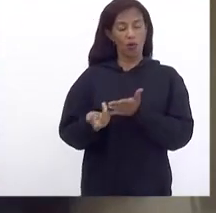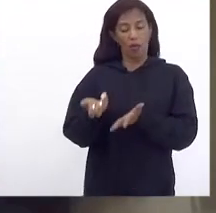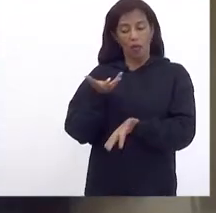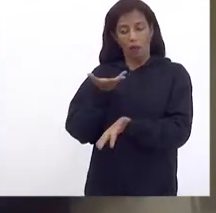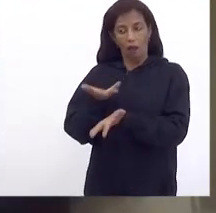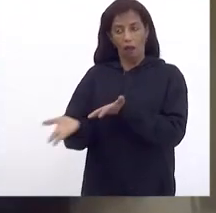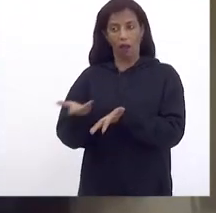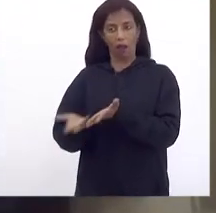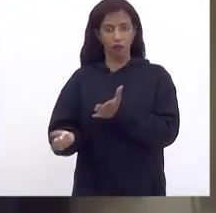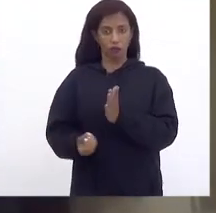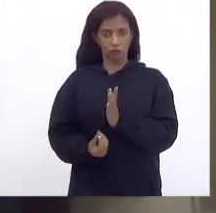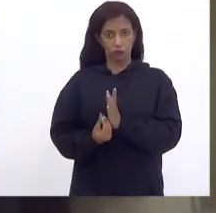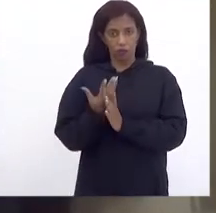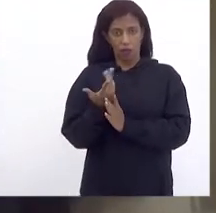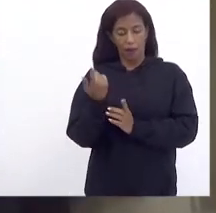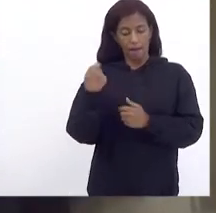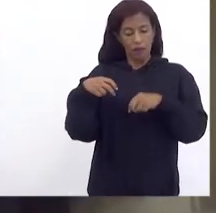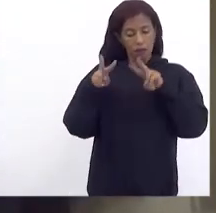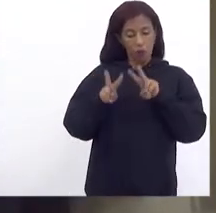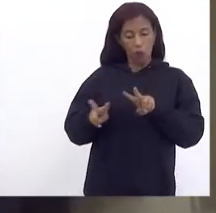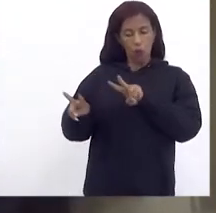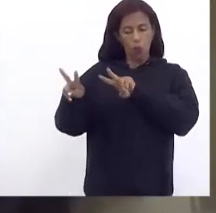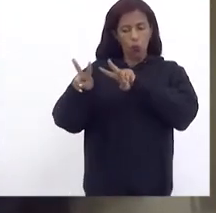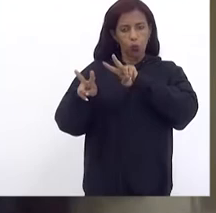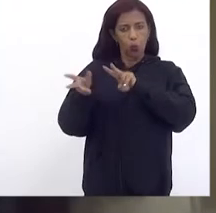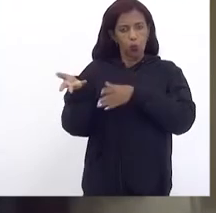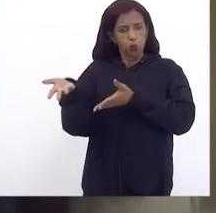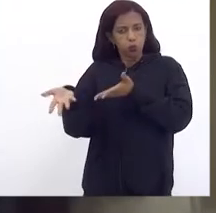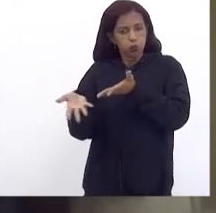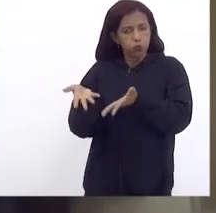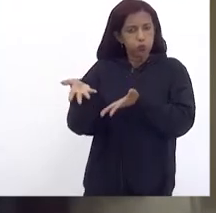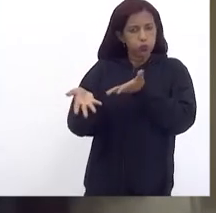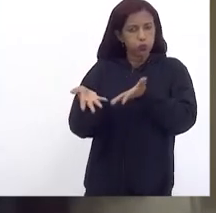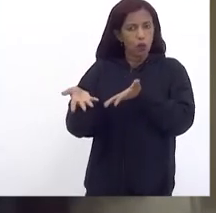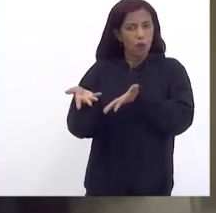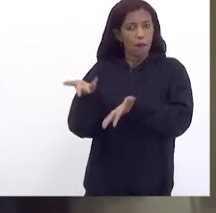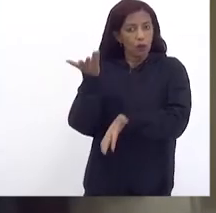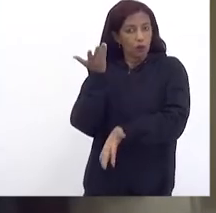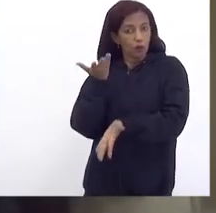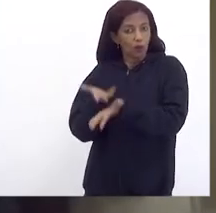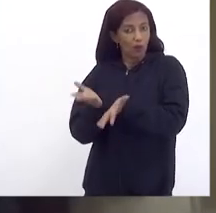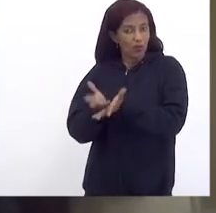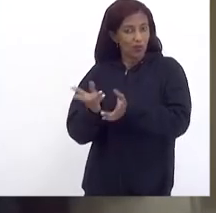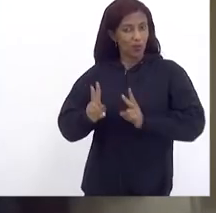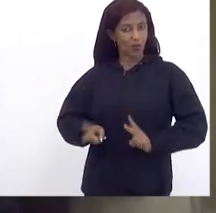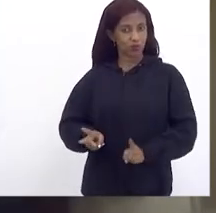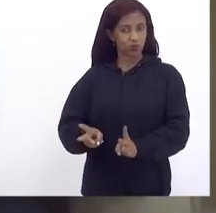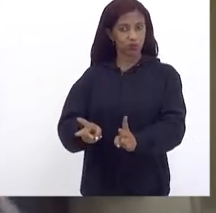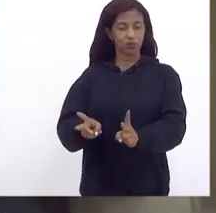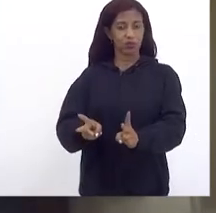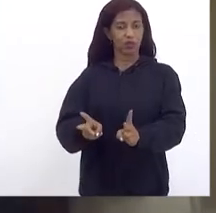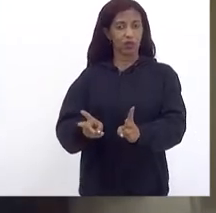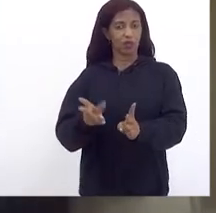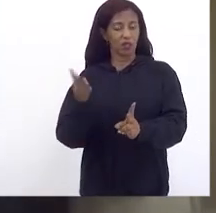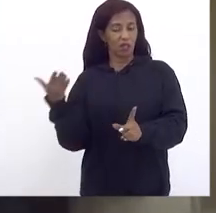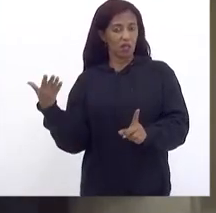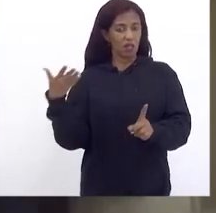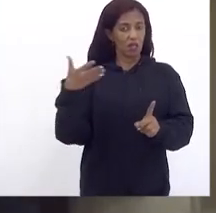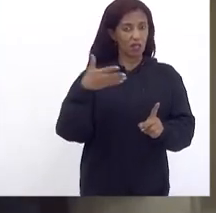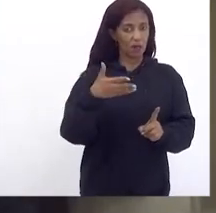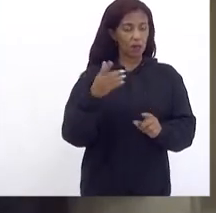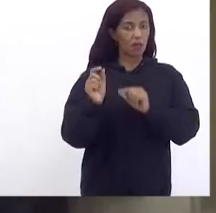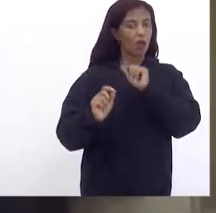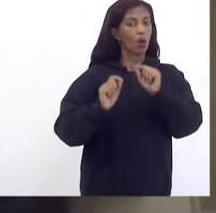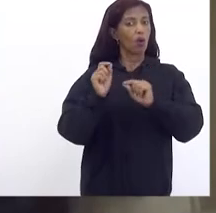Elas tem que ter Um olhar Muito criterioso Para não se tornar Despesa continuada E Remetendo aquilo Que